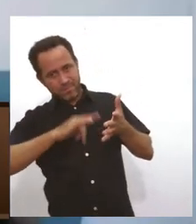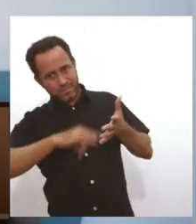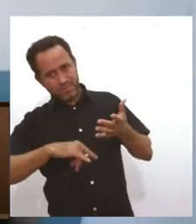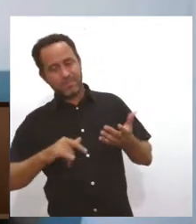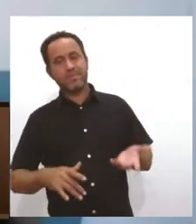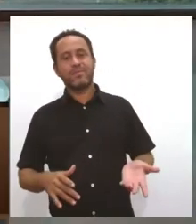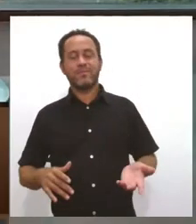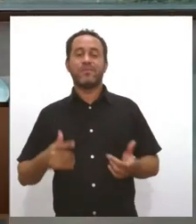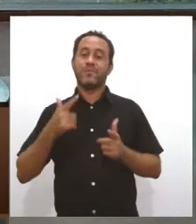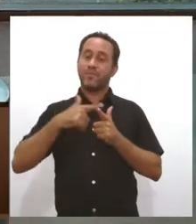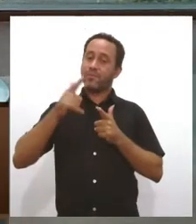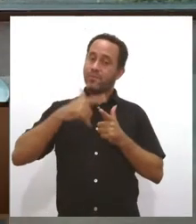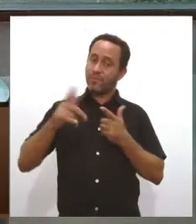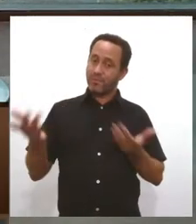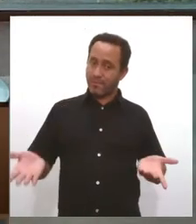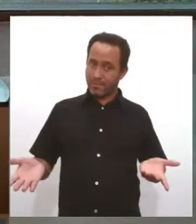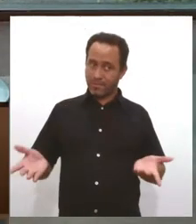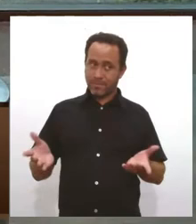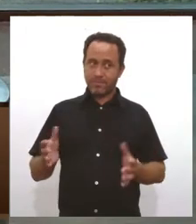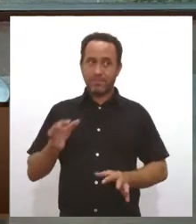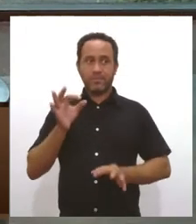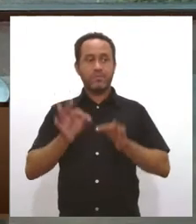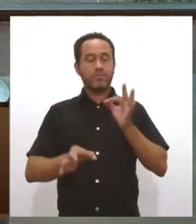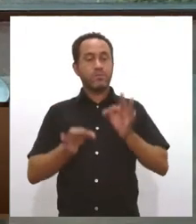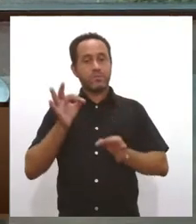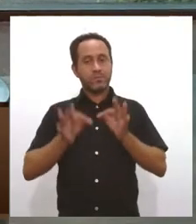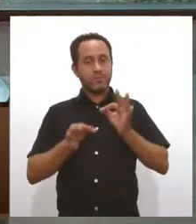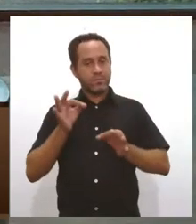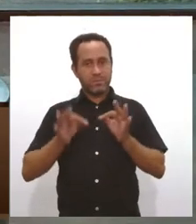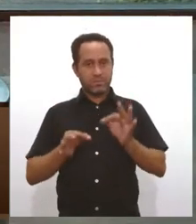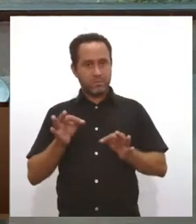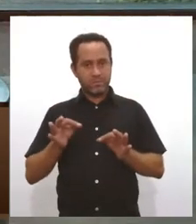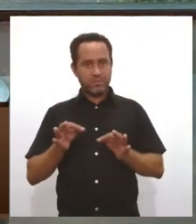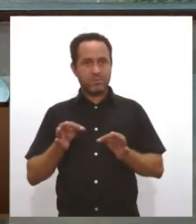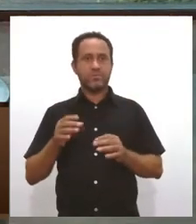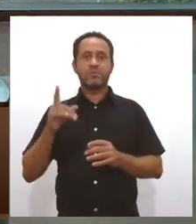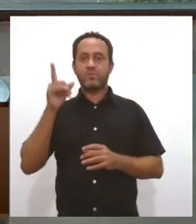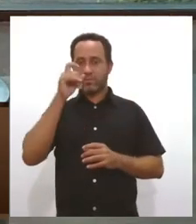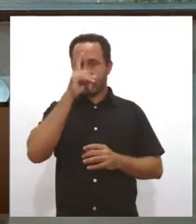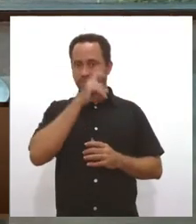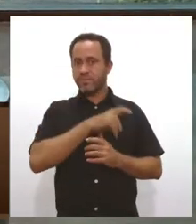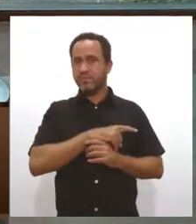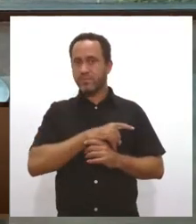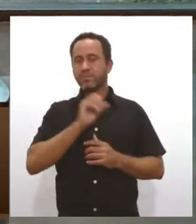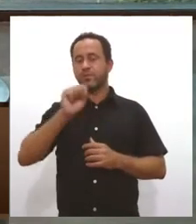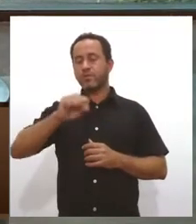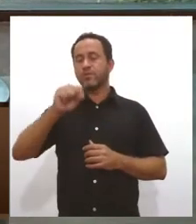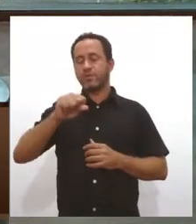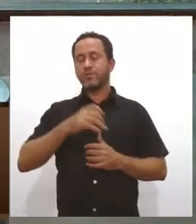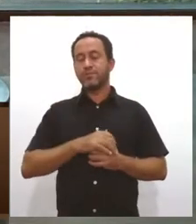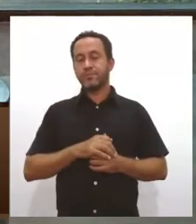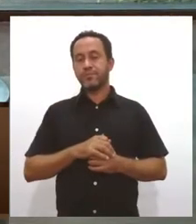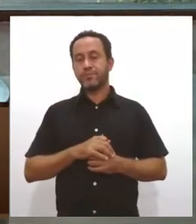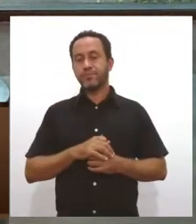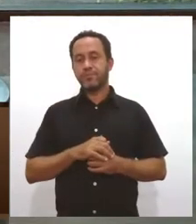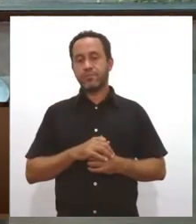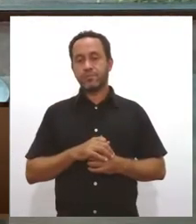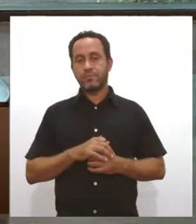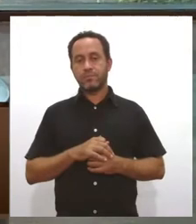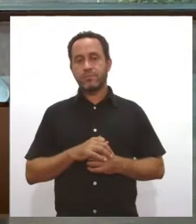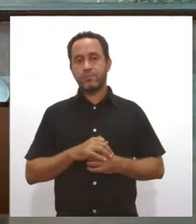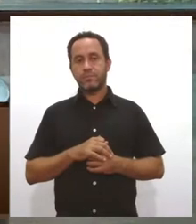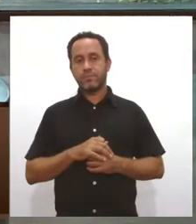outro problema. A judicialização é algo, assim, muito latente nisso, né? Uhum. Então, é...